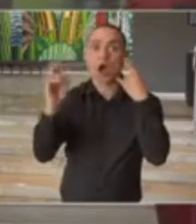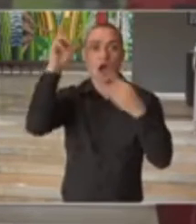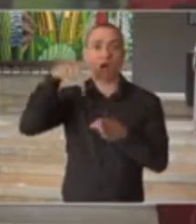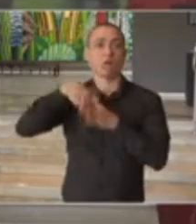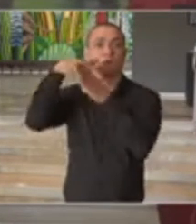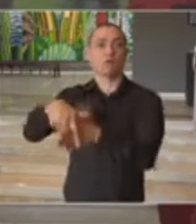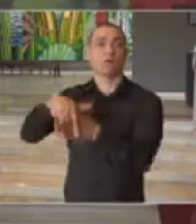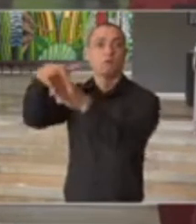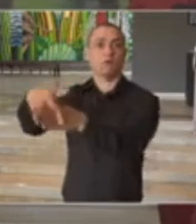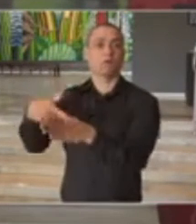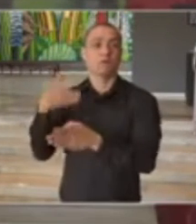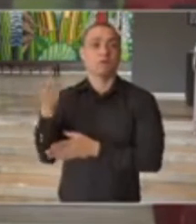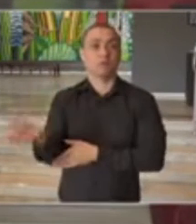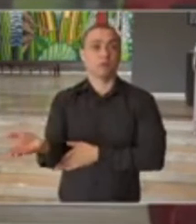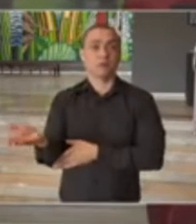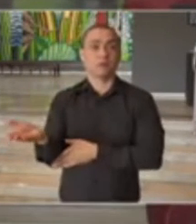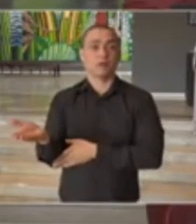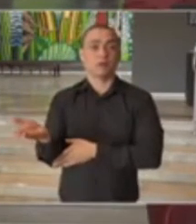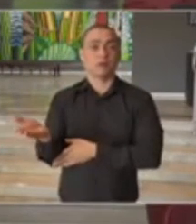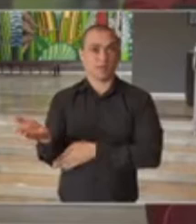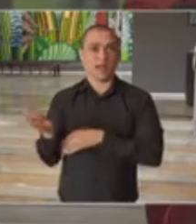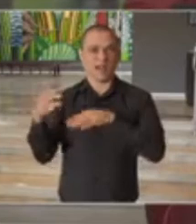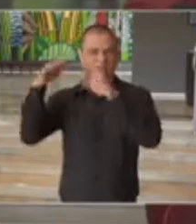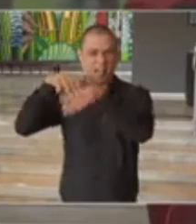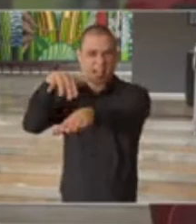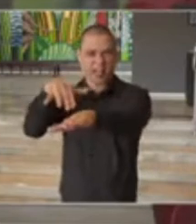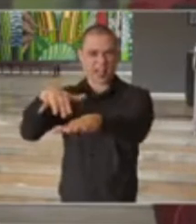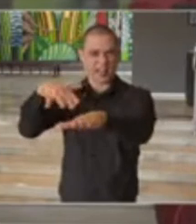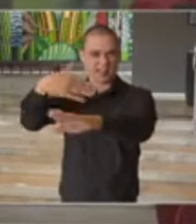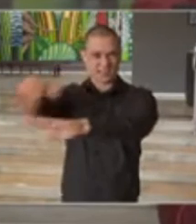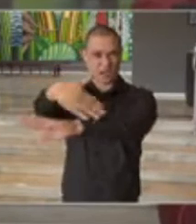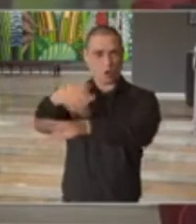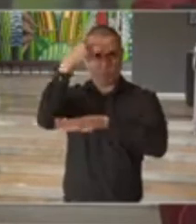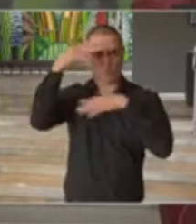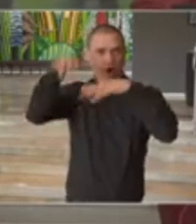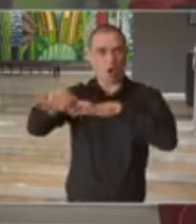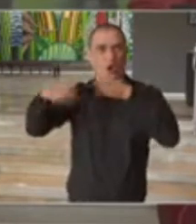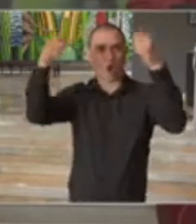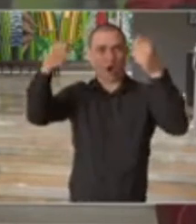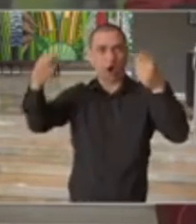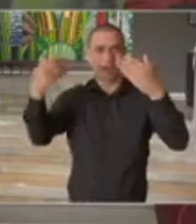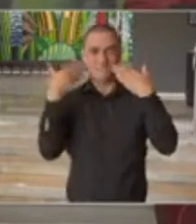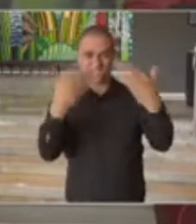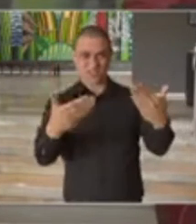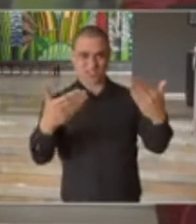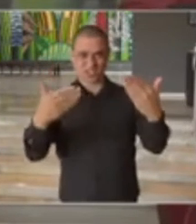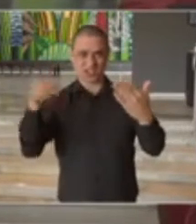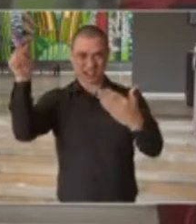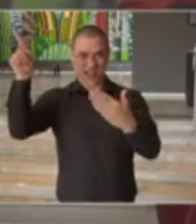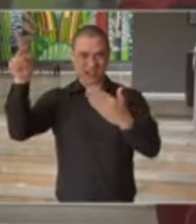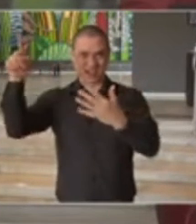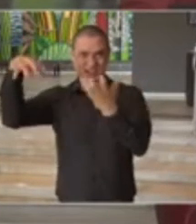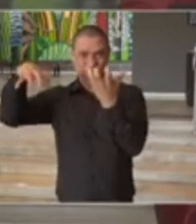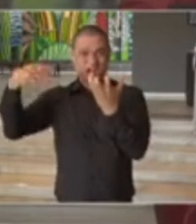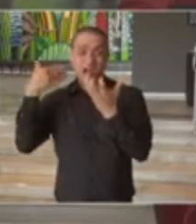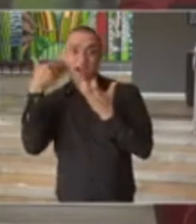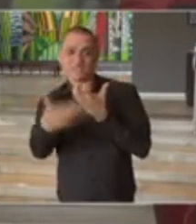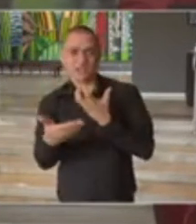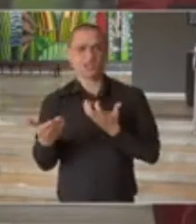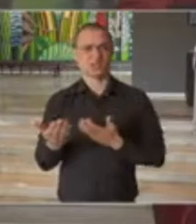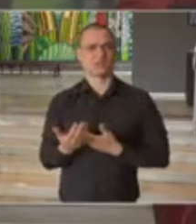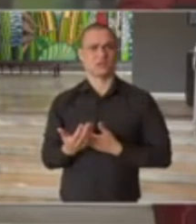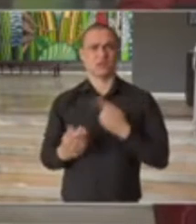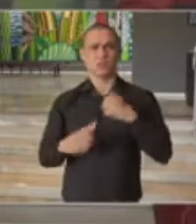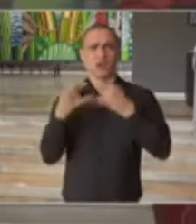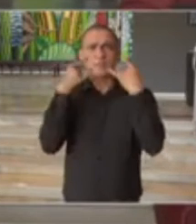uma manifestação pública em frente ao Palácio do Planalto. Por que sem